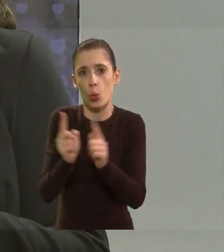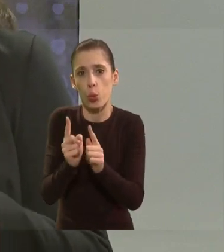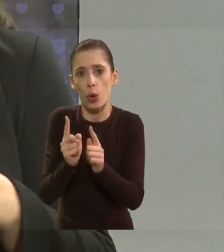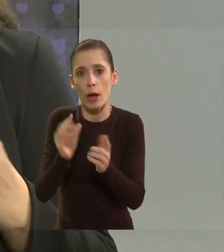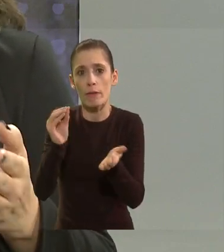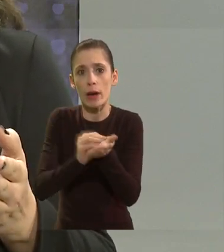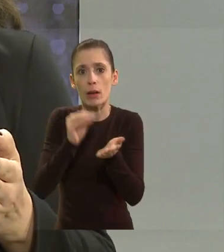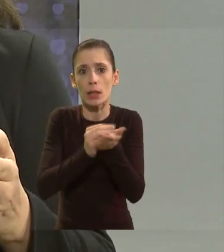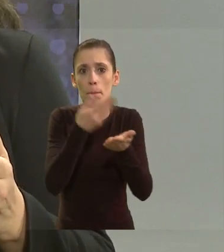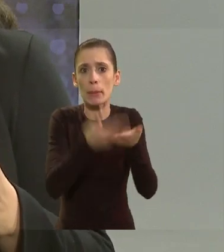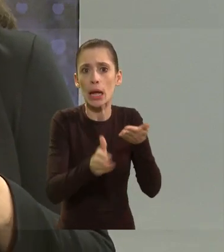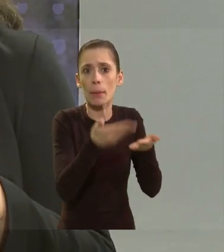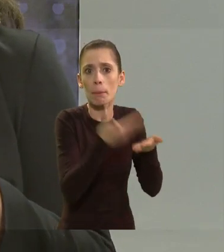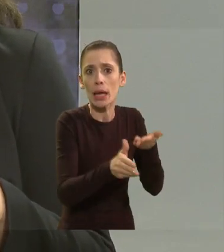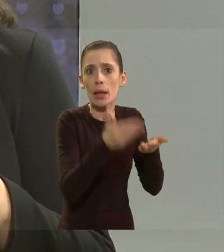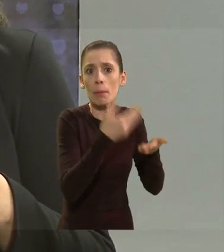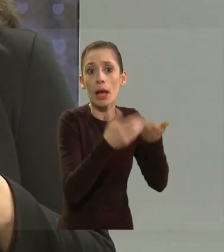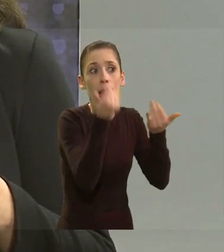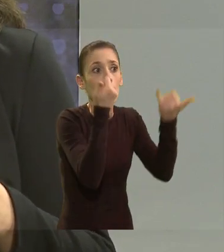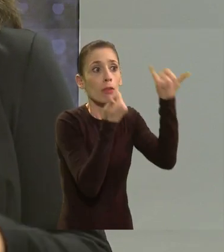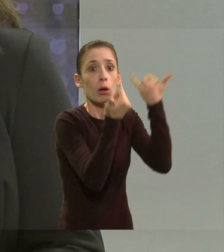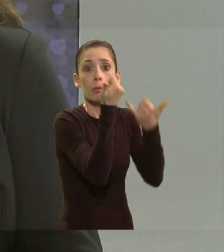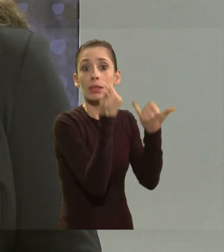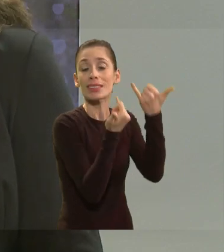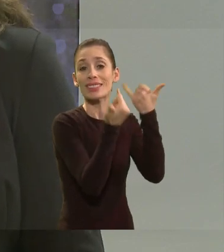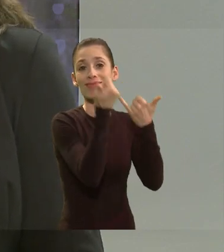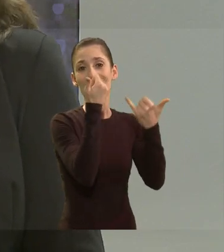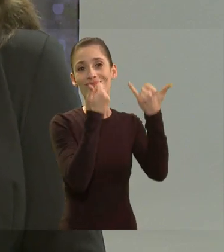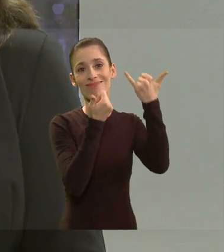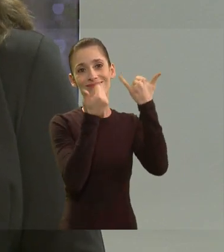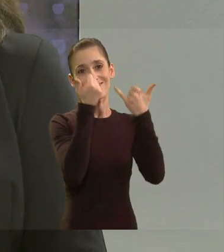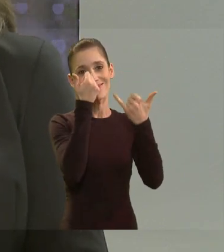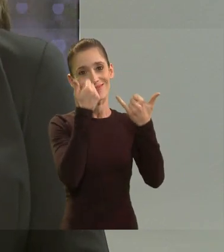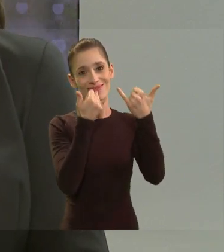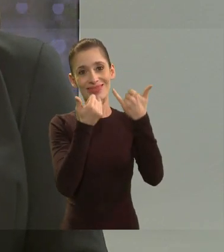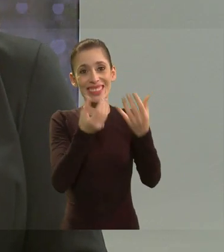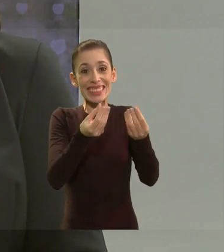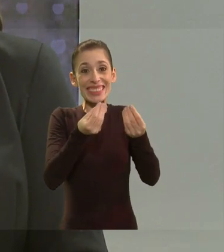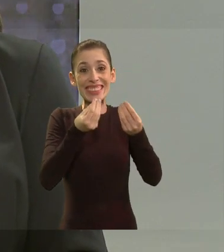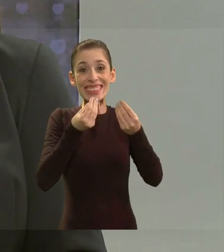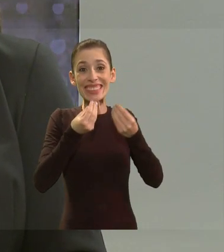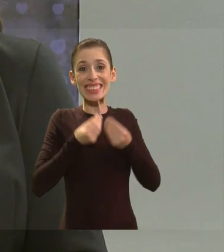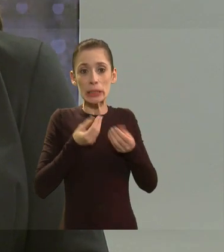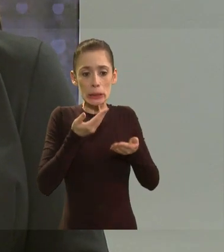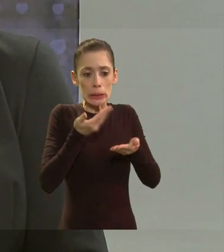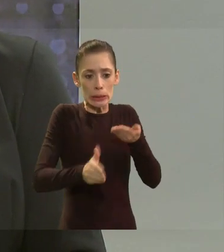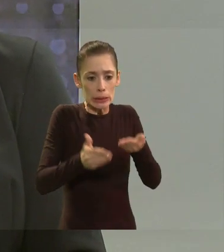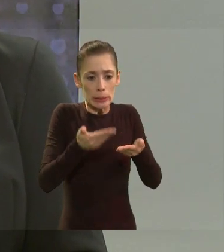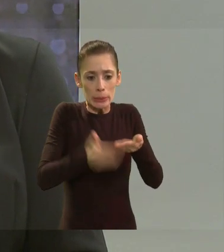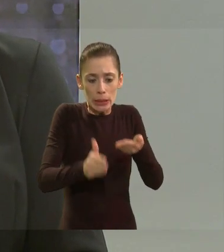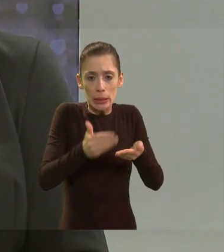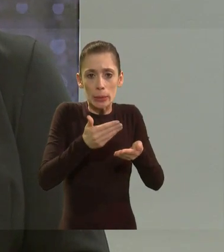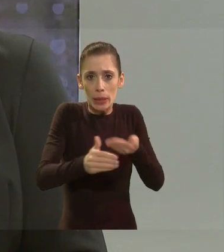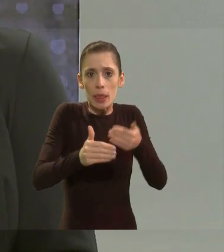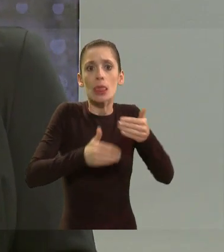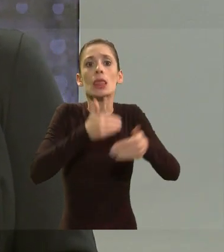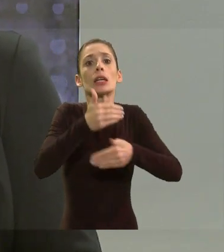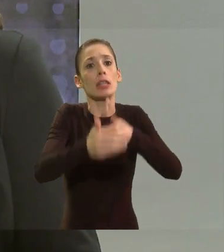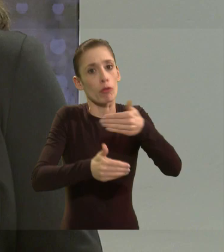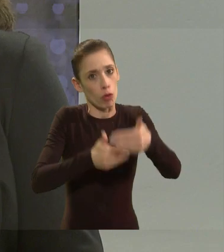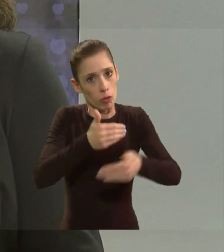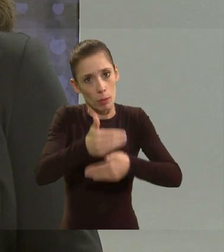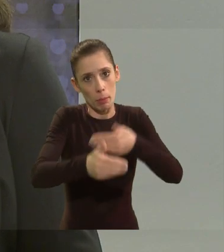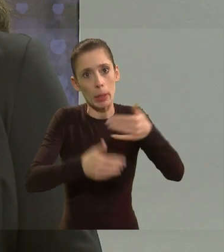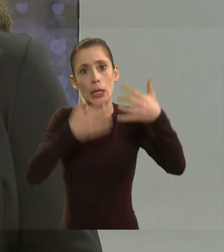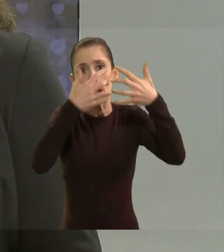informação trocas e isso acaba gerando de fato um problema de desenvolvimento